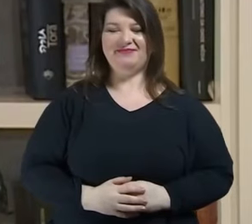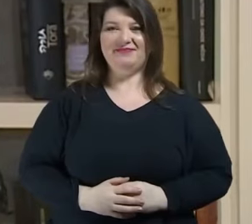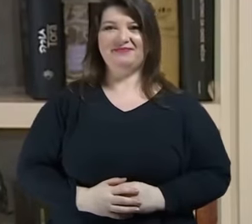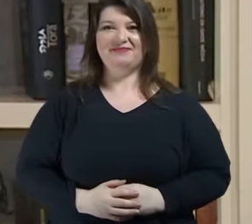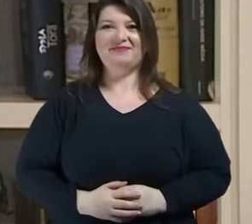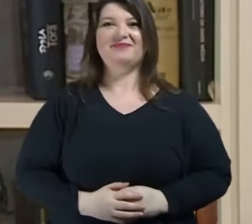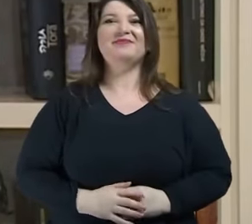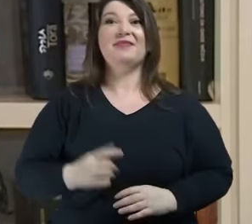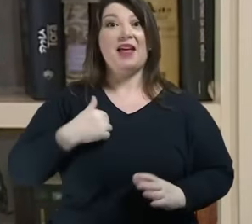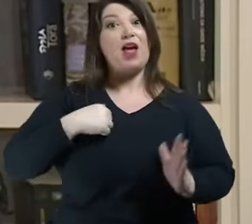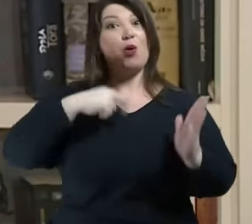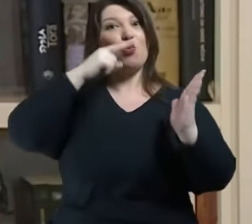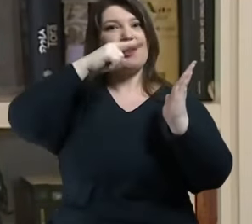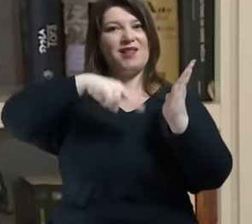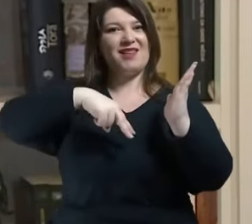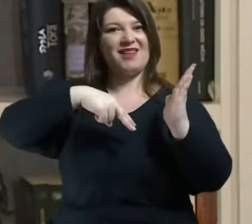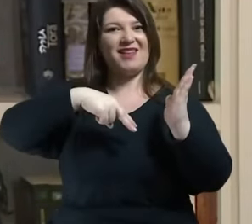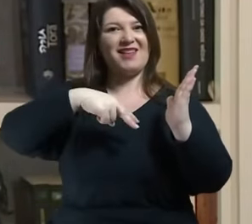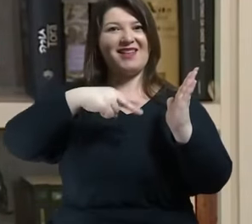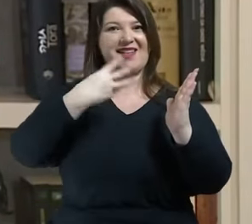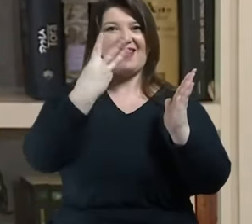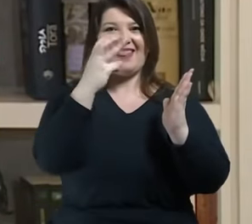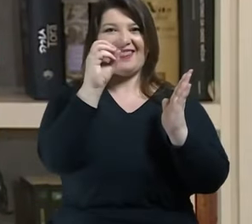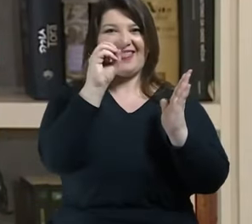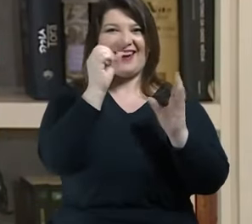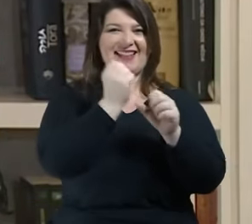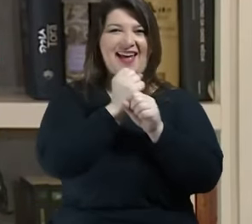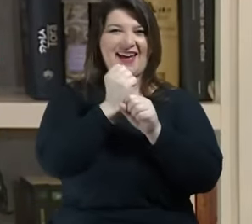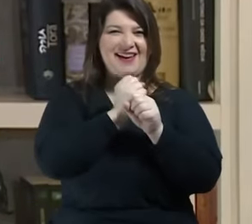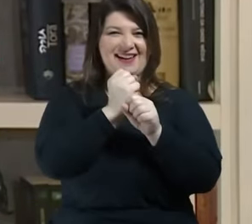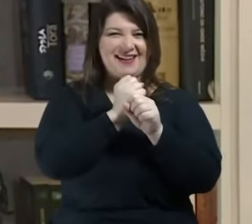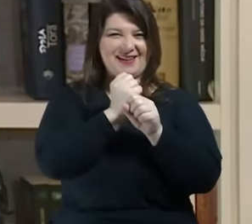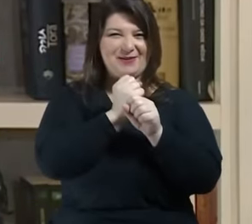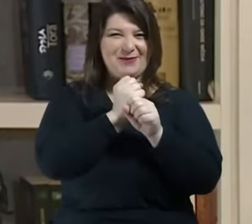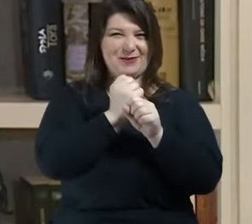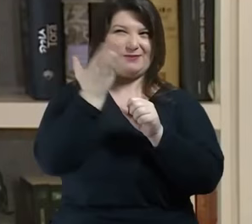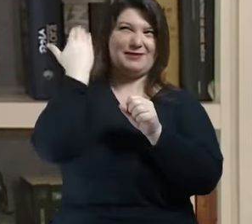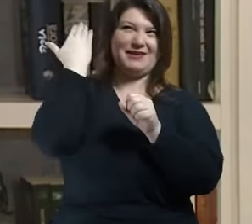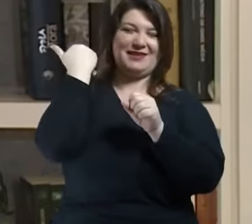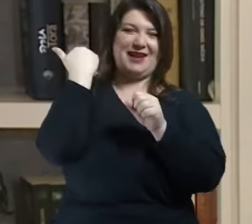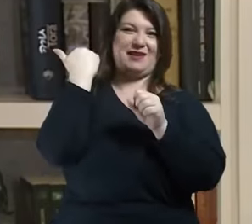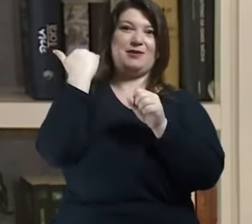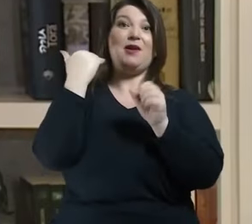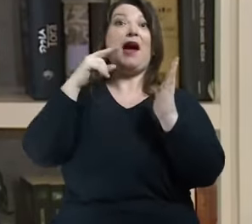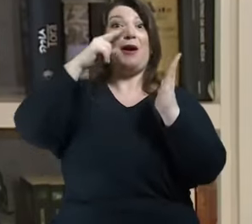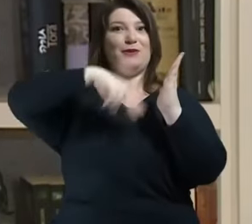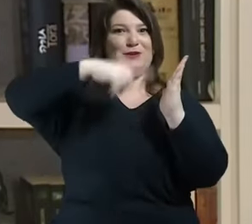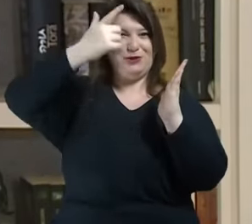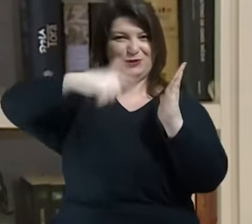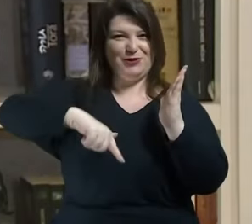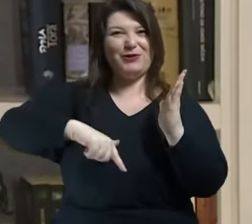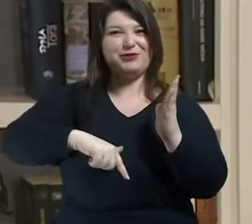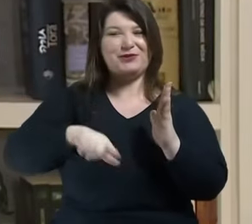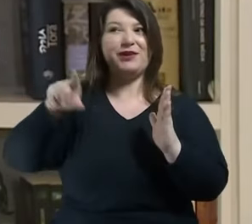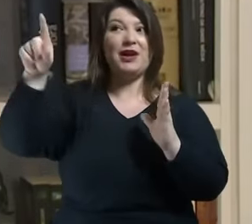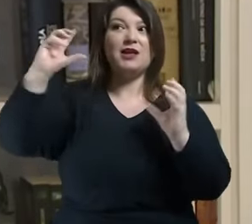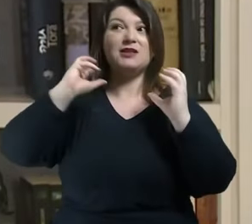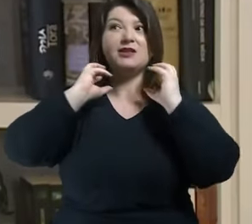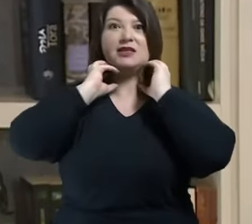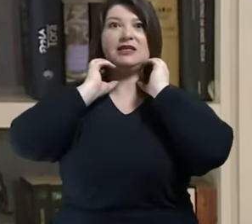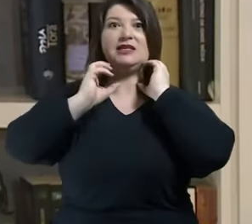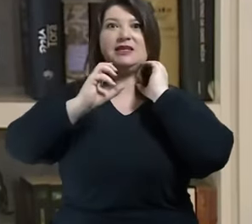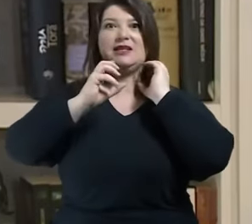o monstro faz um discurso longo e ele diz como é do seu feitio muita reflexão